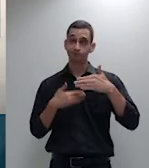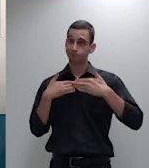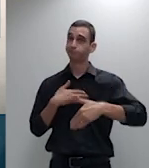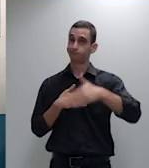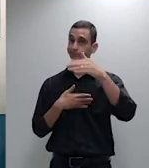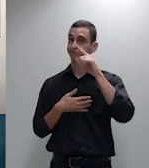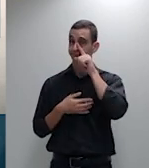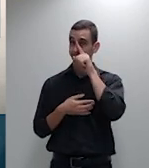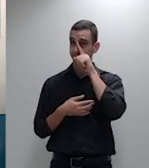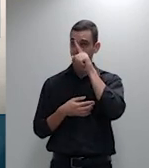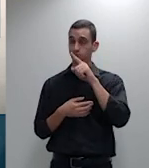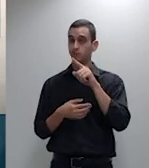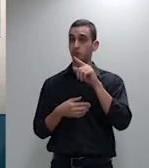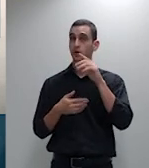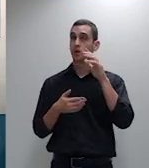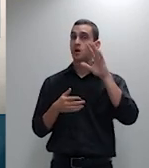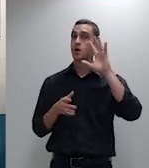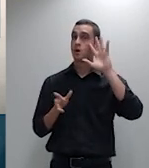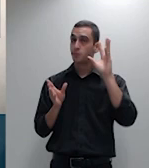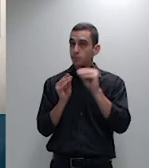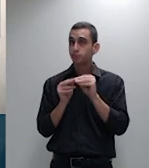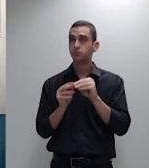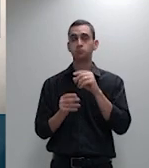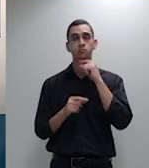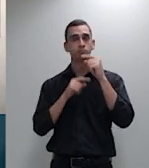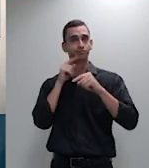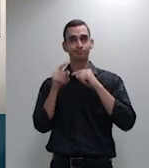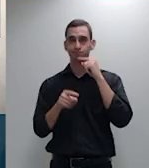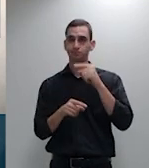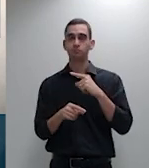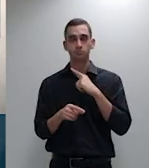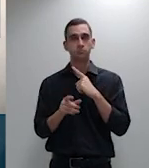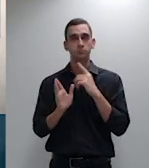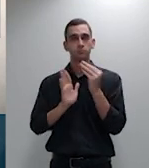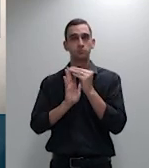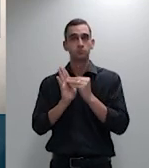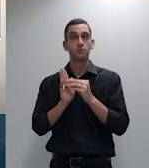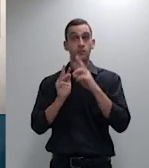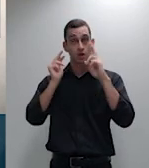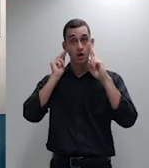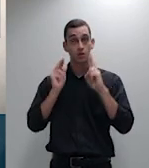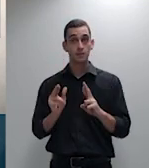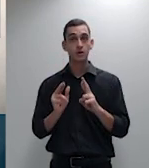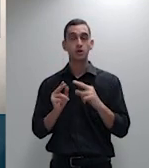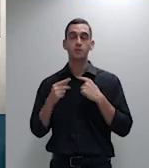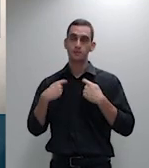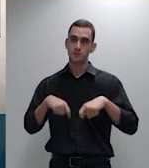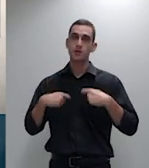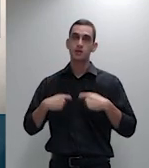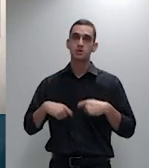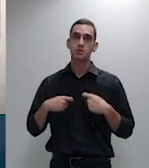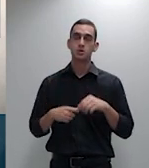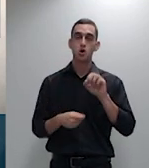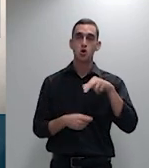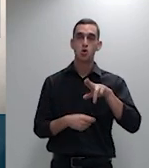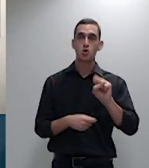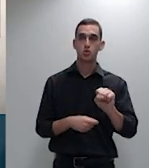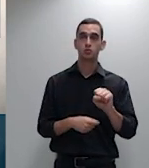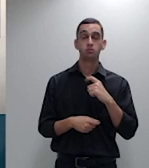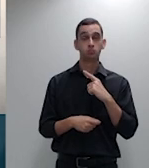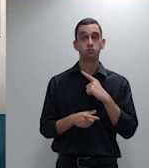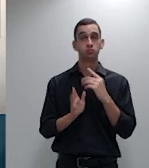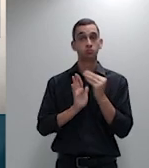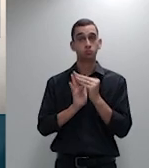a gente tem realmente que respeitar essa inversão do ônus eu gostaria só de tecer comentários nesse sentido muito obrigado